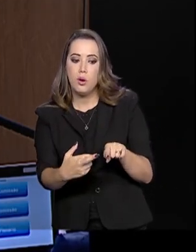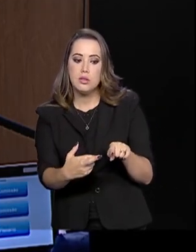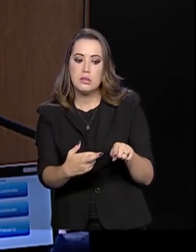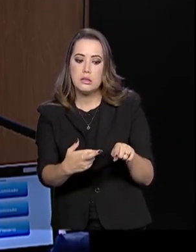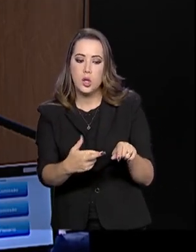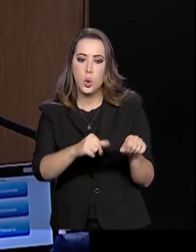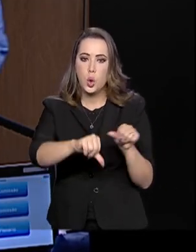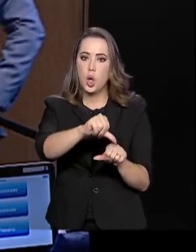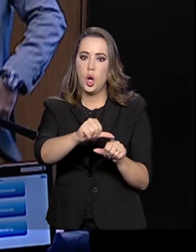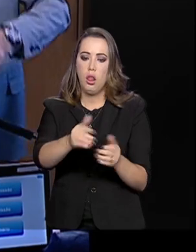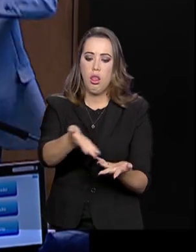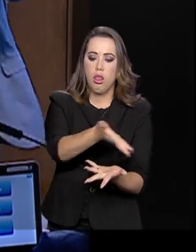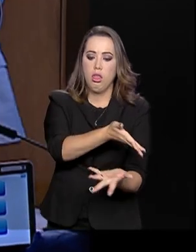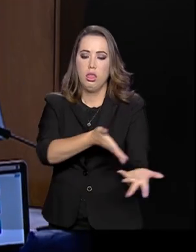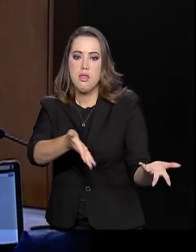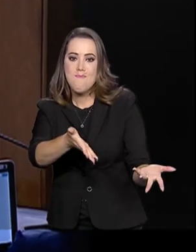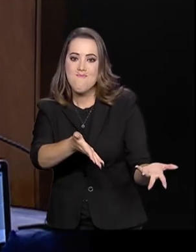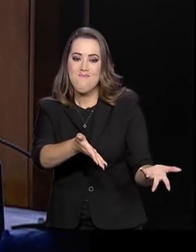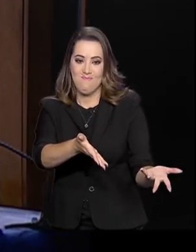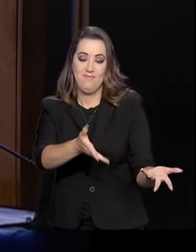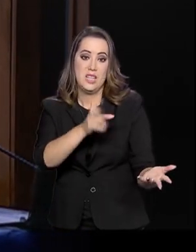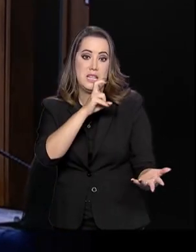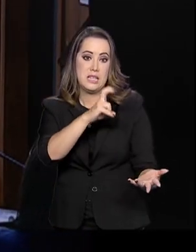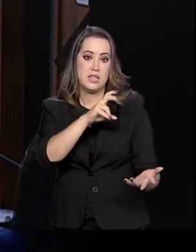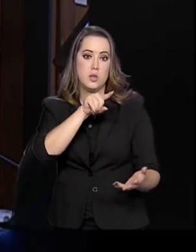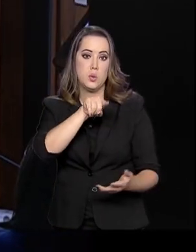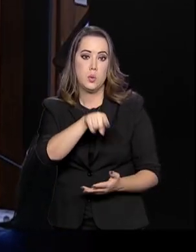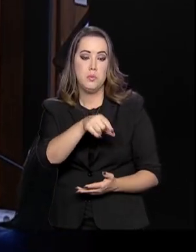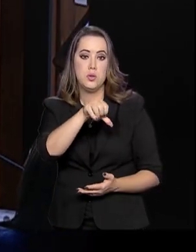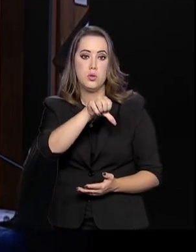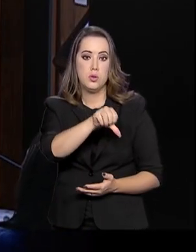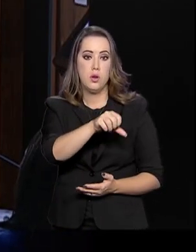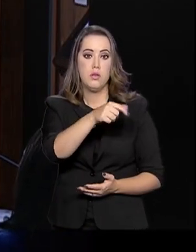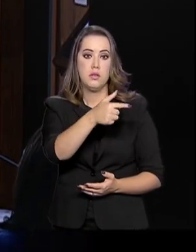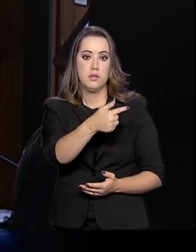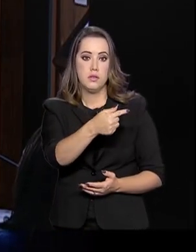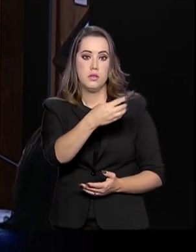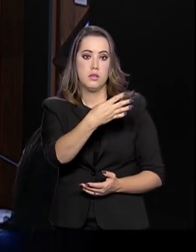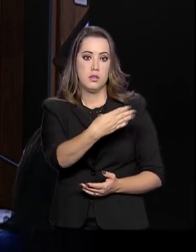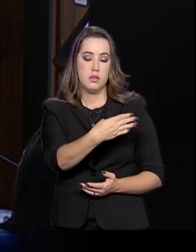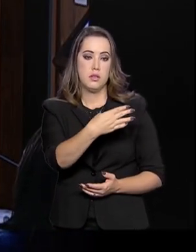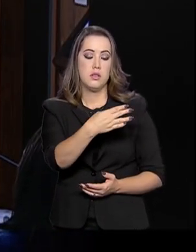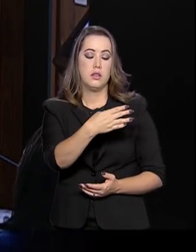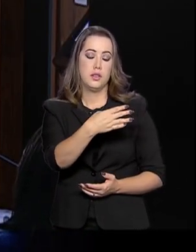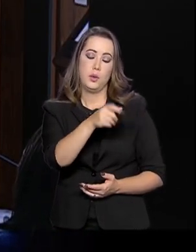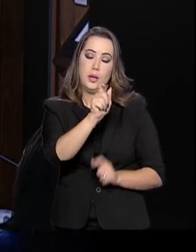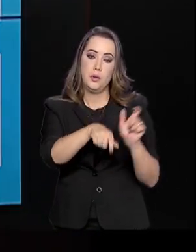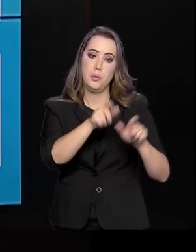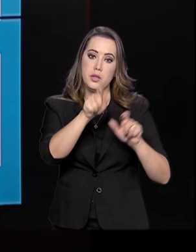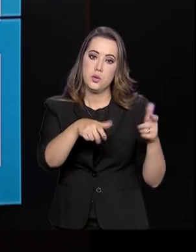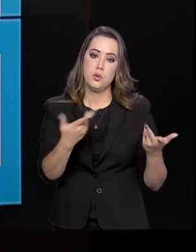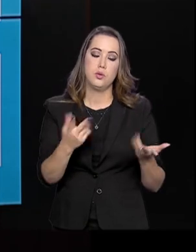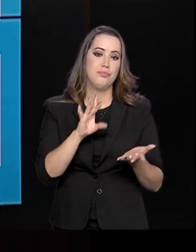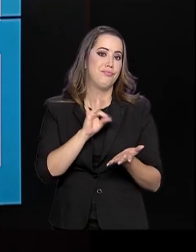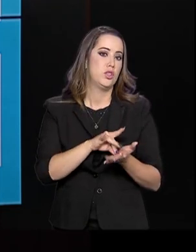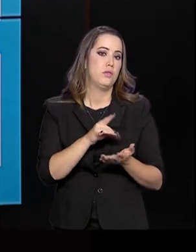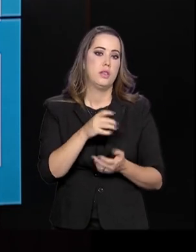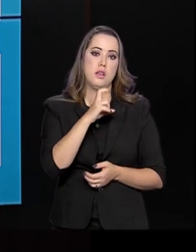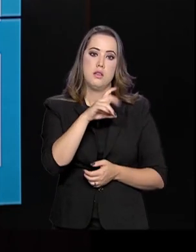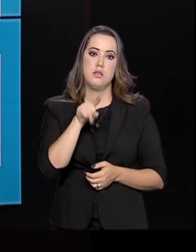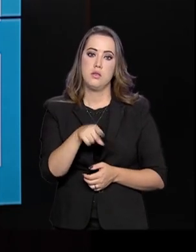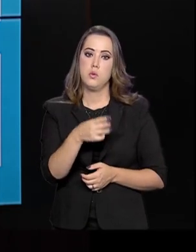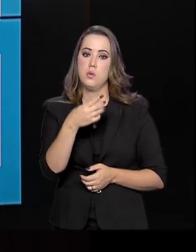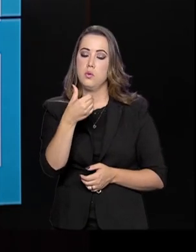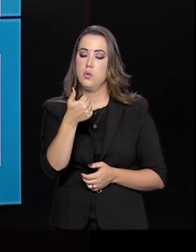aconteceu com 5.974 pessoas, mas na prática, tirando os treineiros, foram 5.100 pessoas.